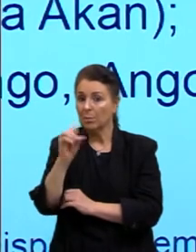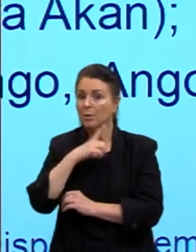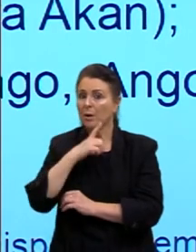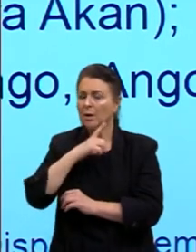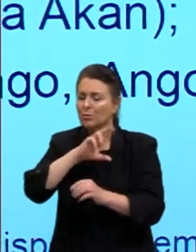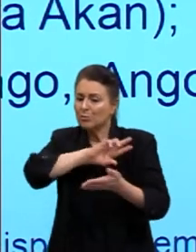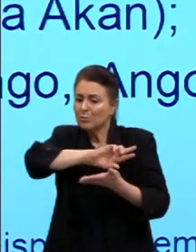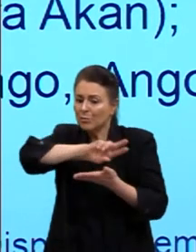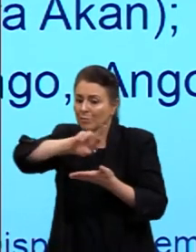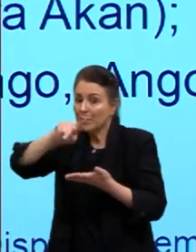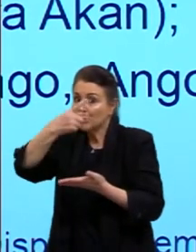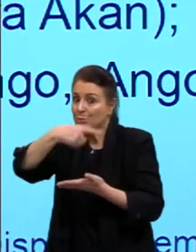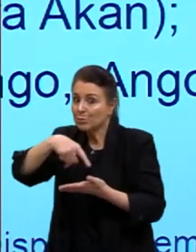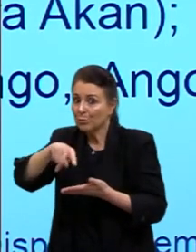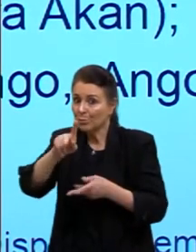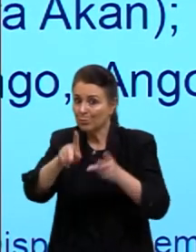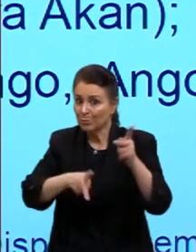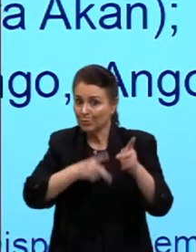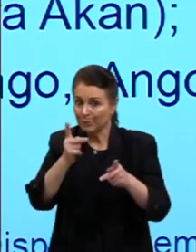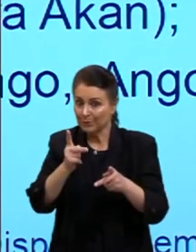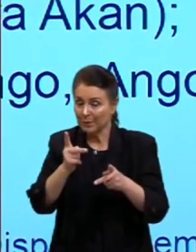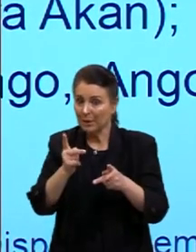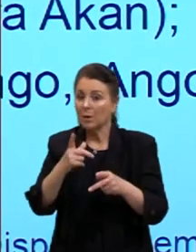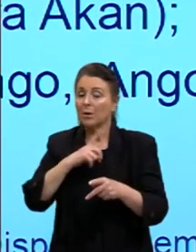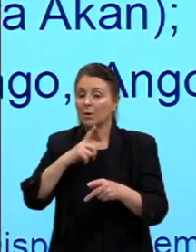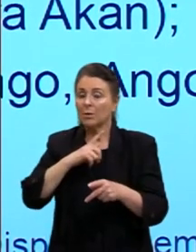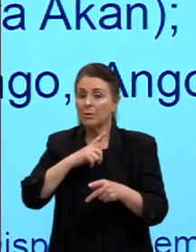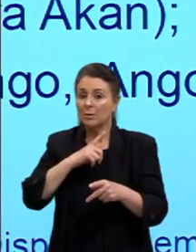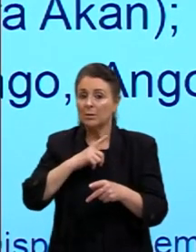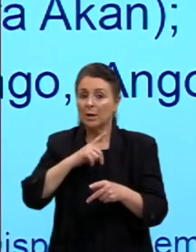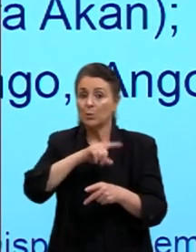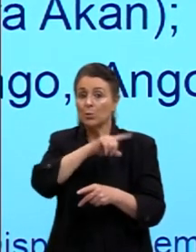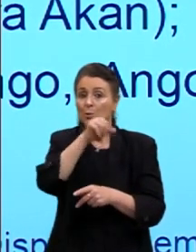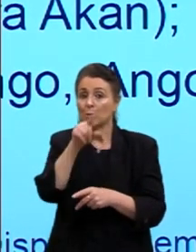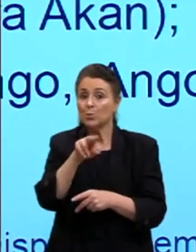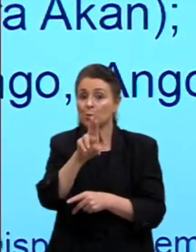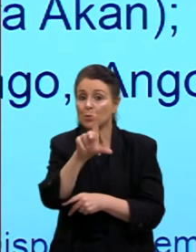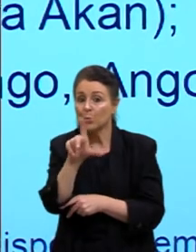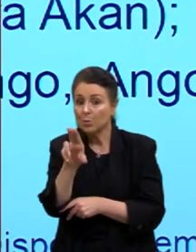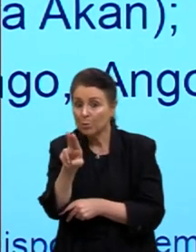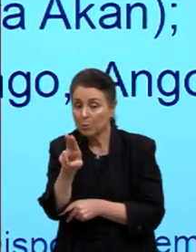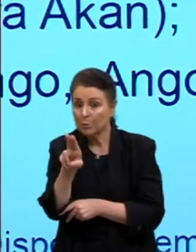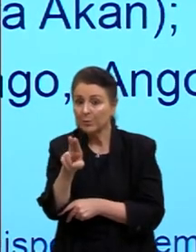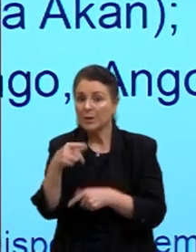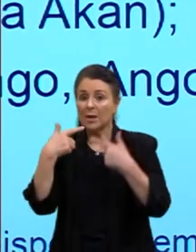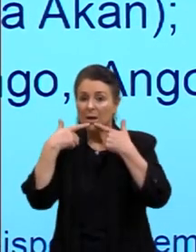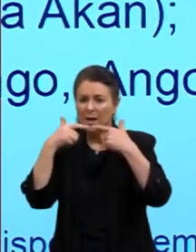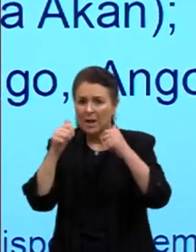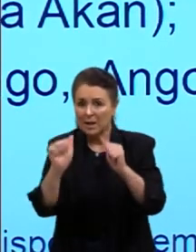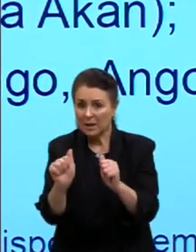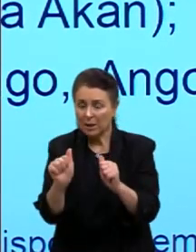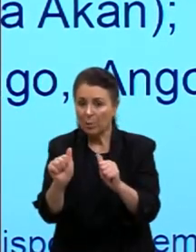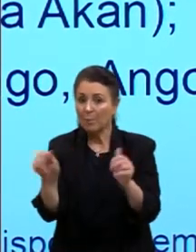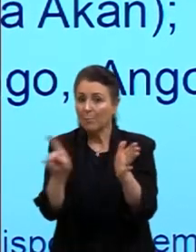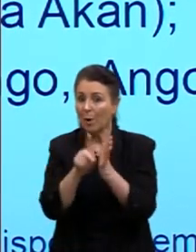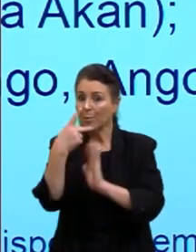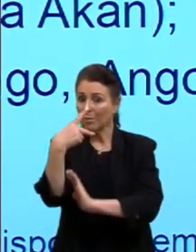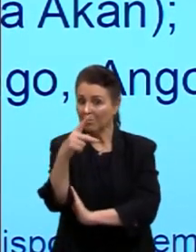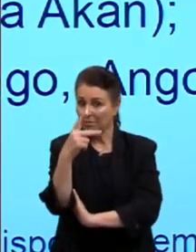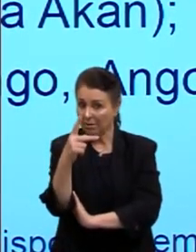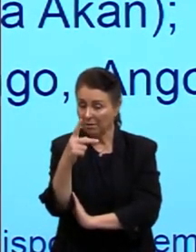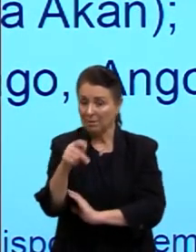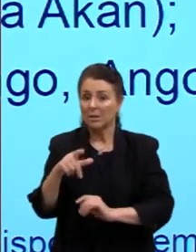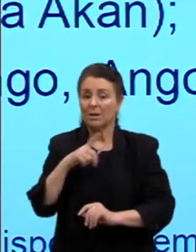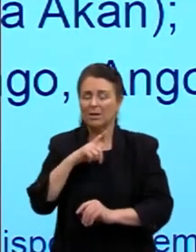povos. Então, dentro do povo Banto, existe o povo Zulu, tem a língua do Quimbundo, vários outros.